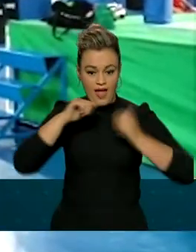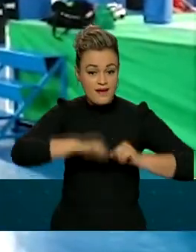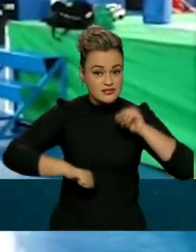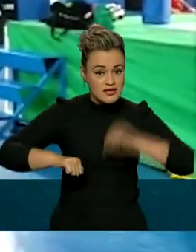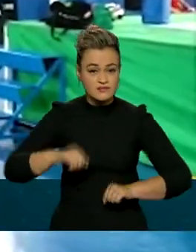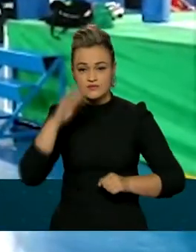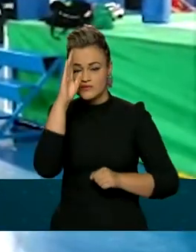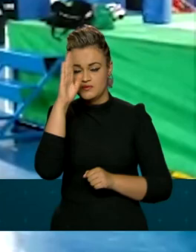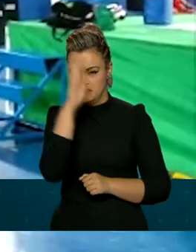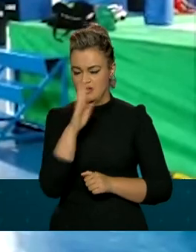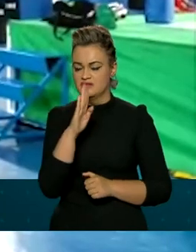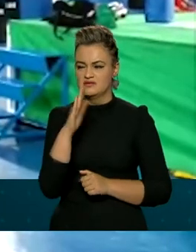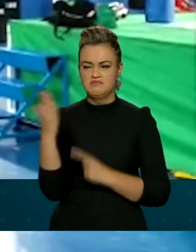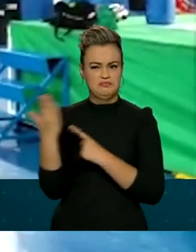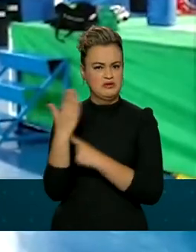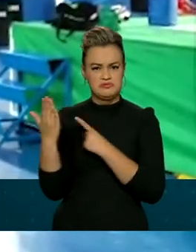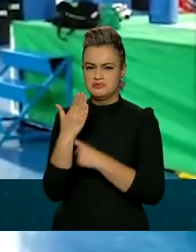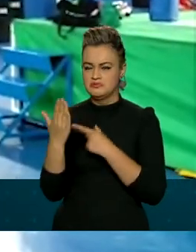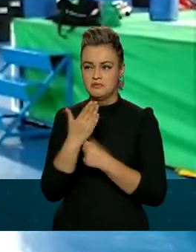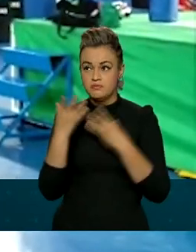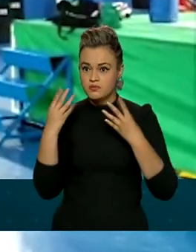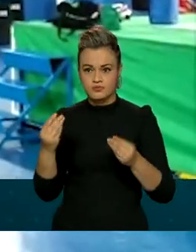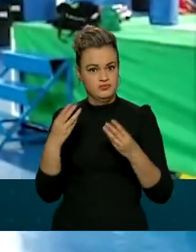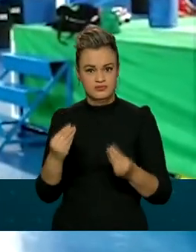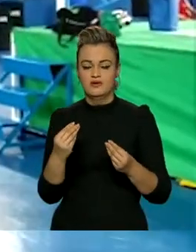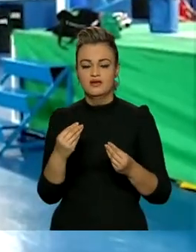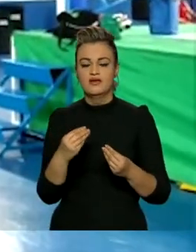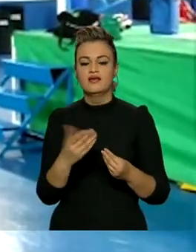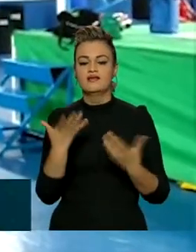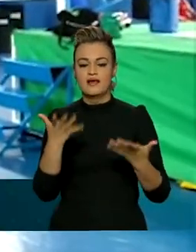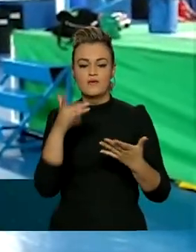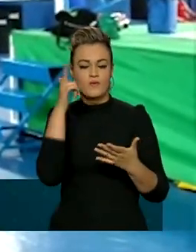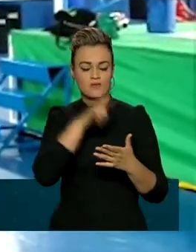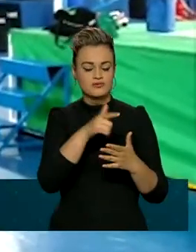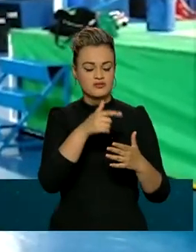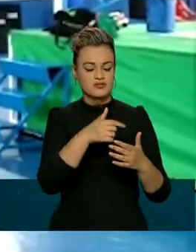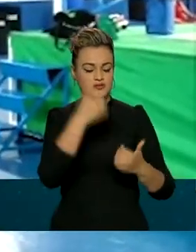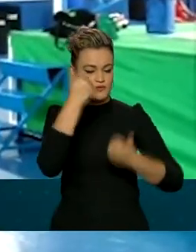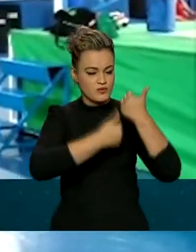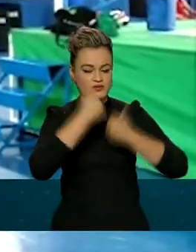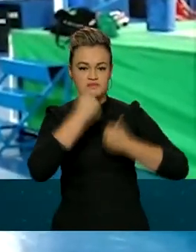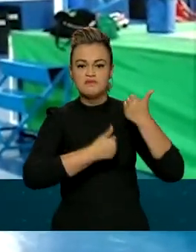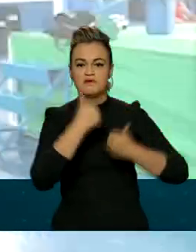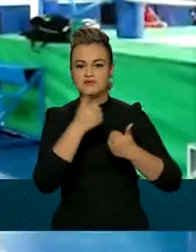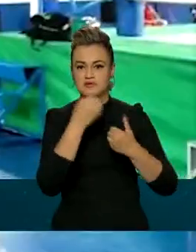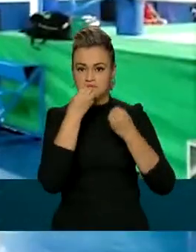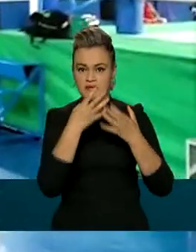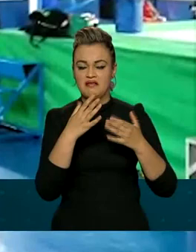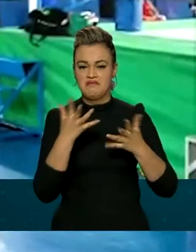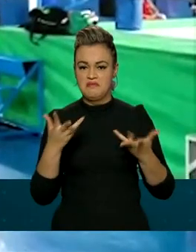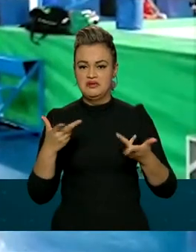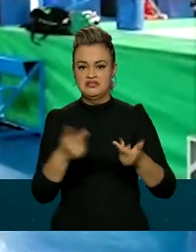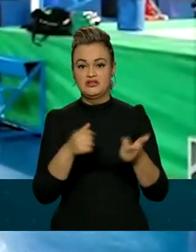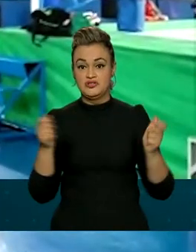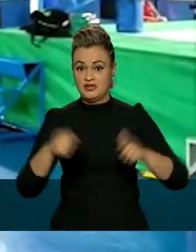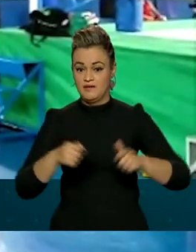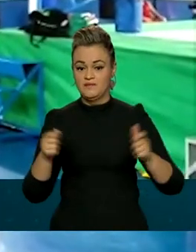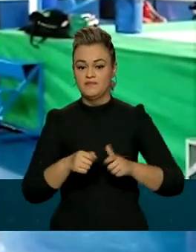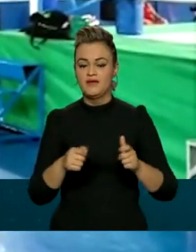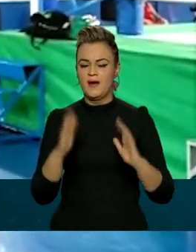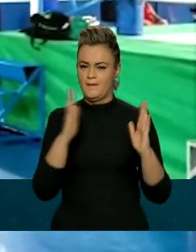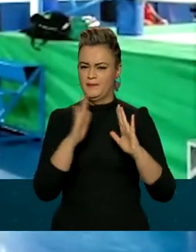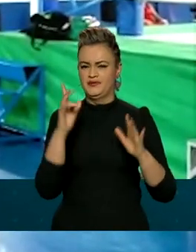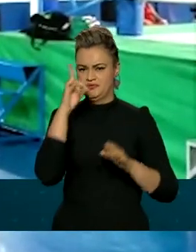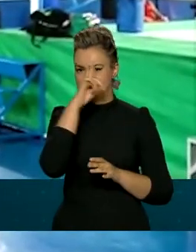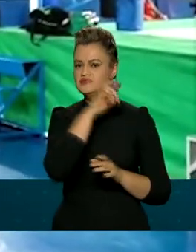importância bem grande na minha vida, na qual eu consigo me manter no esporte, em alto rendimento. Um momento bem complicado com a